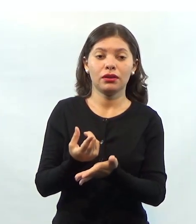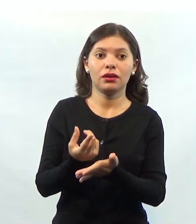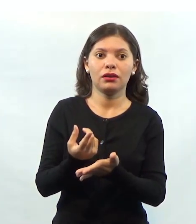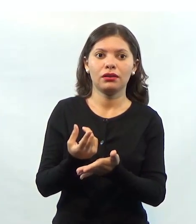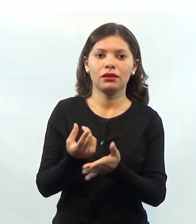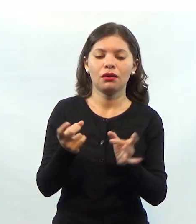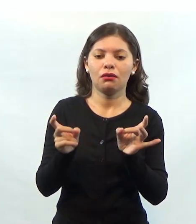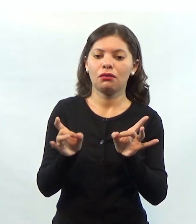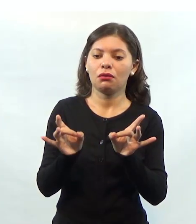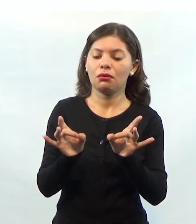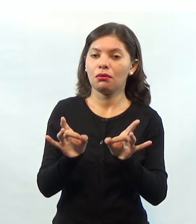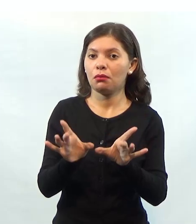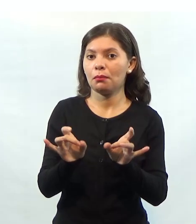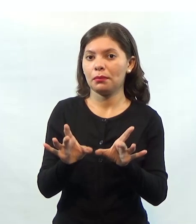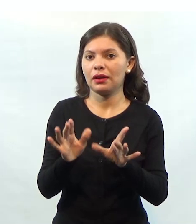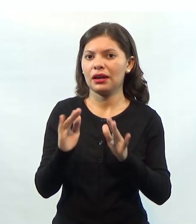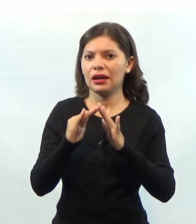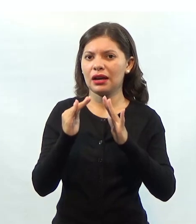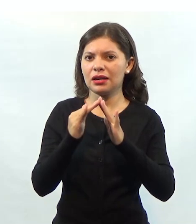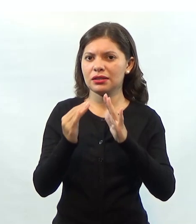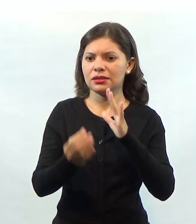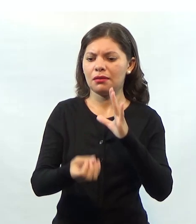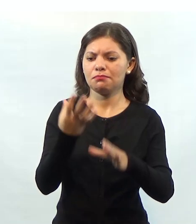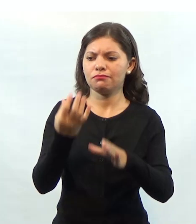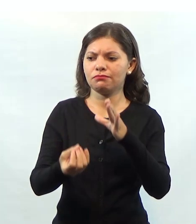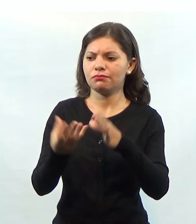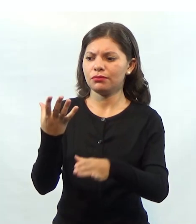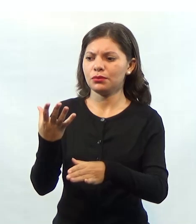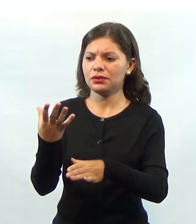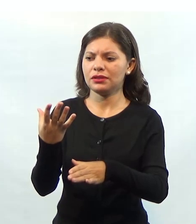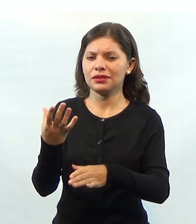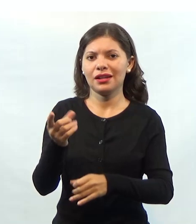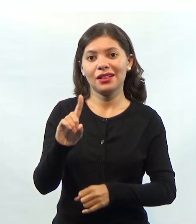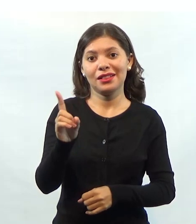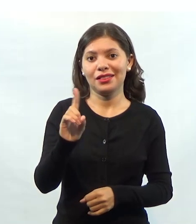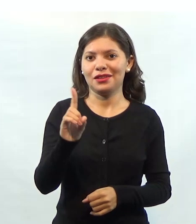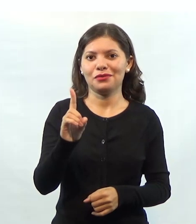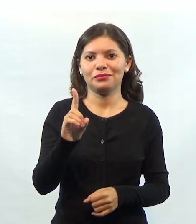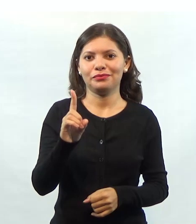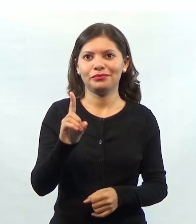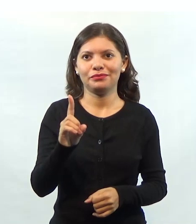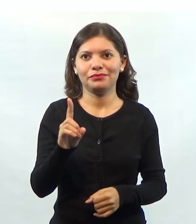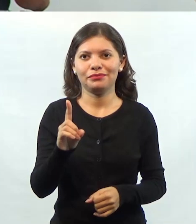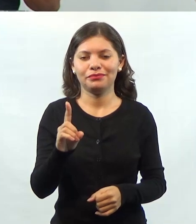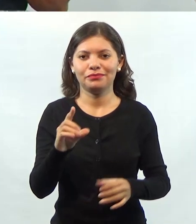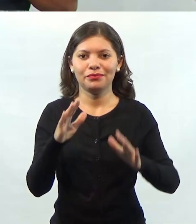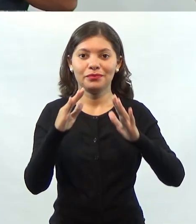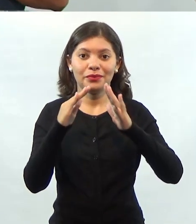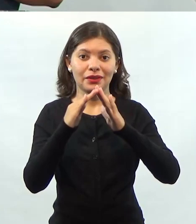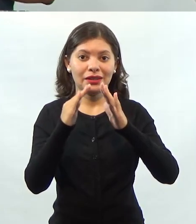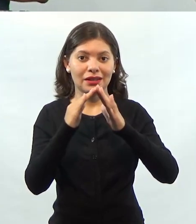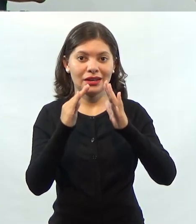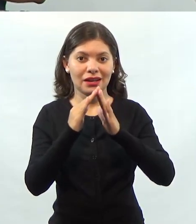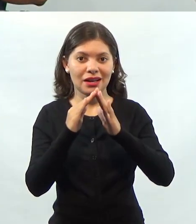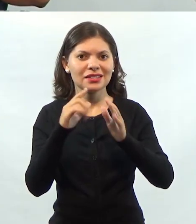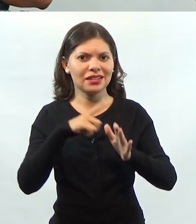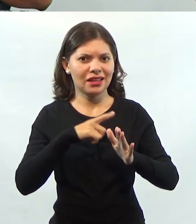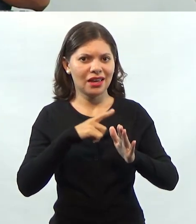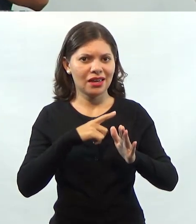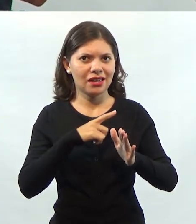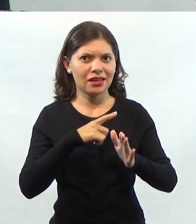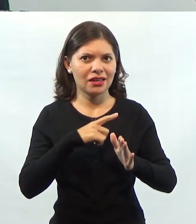para parafusar os móveis, quer dizer que é um bem de produção? Não, querido aluno, nesse caso nós temos um bem de consumo.